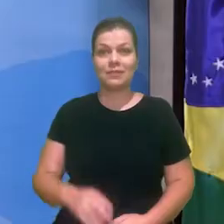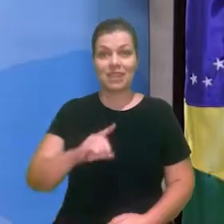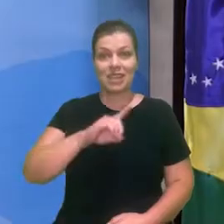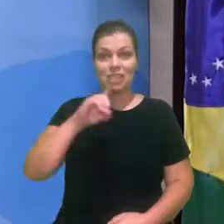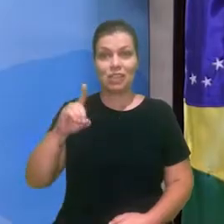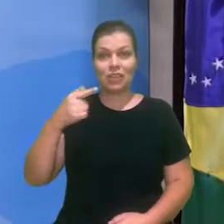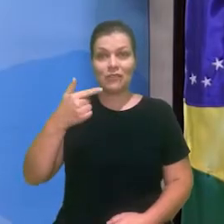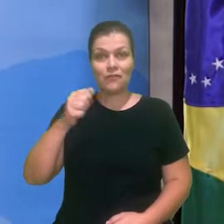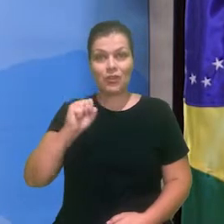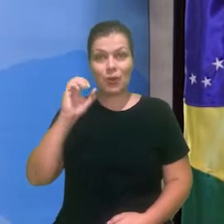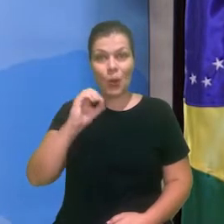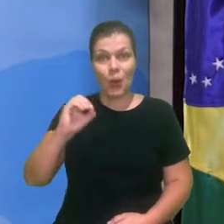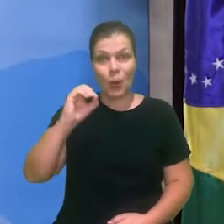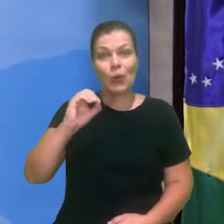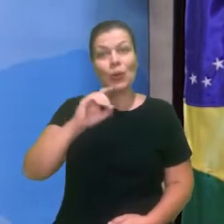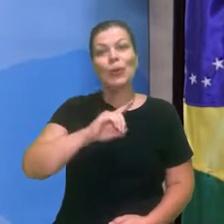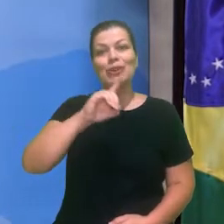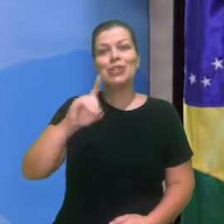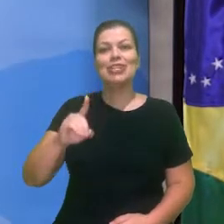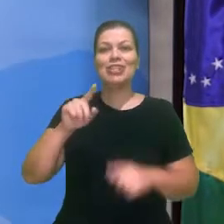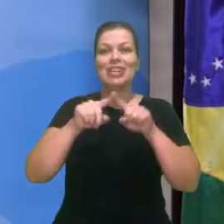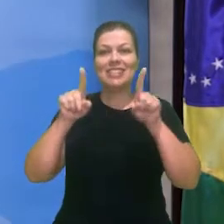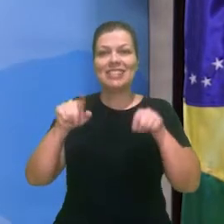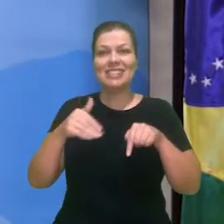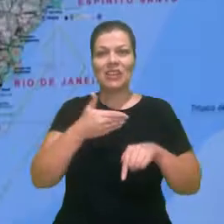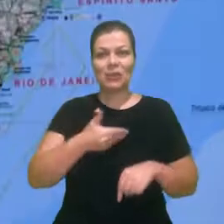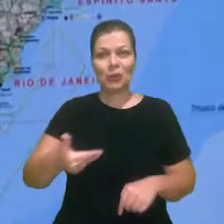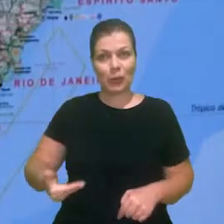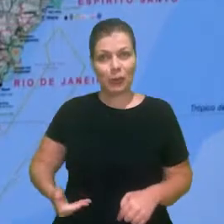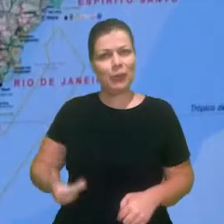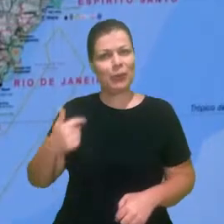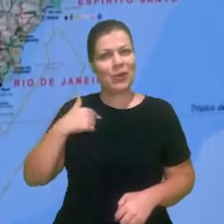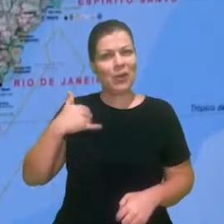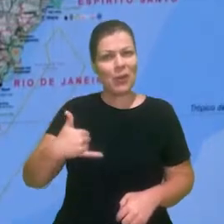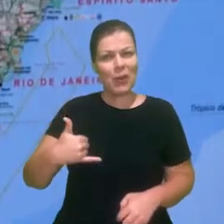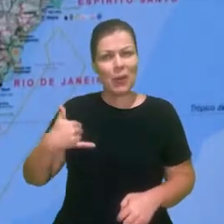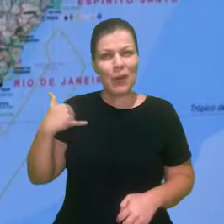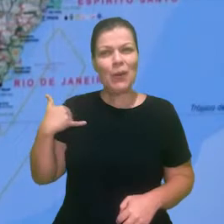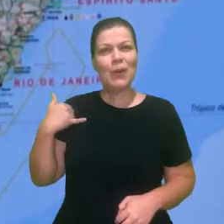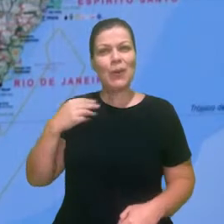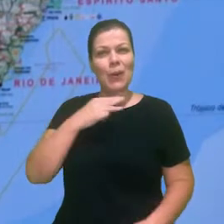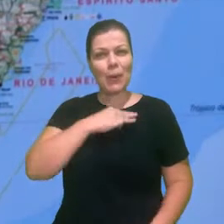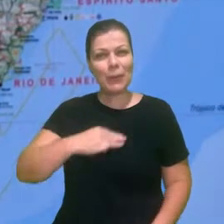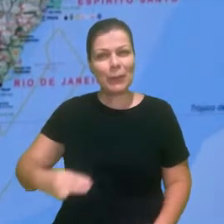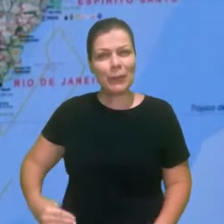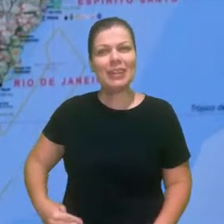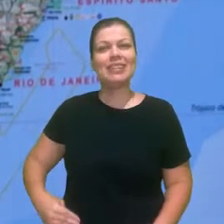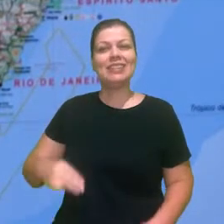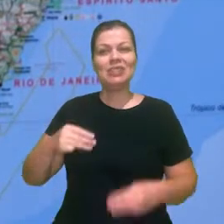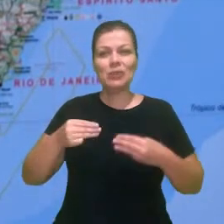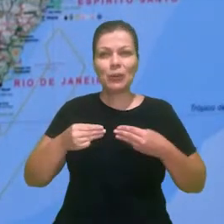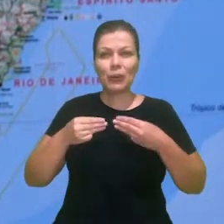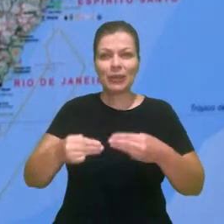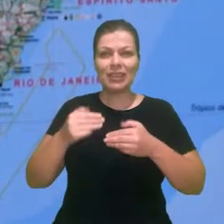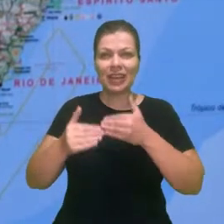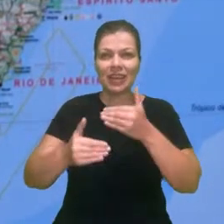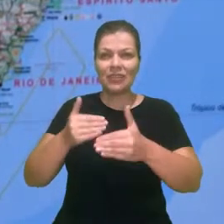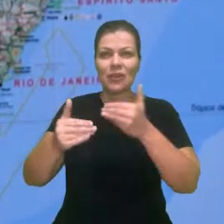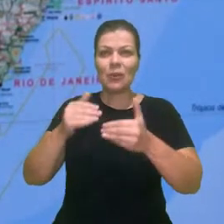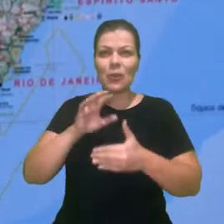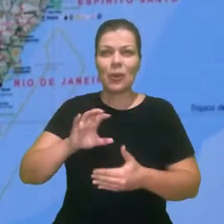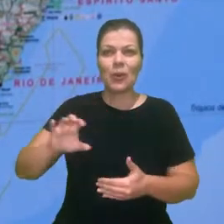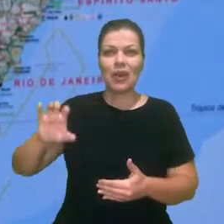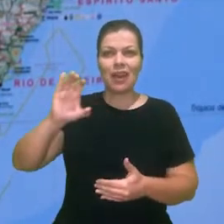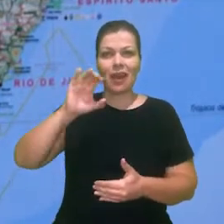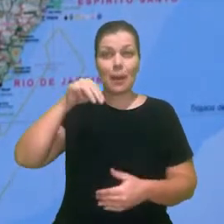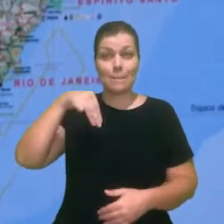Dia 28 de outubro é o dia do servidor público. Tenho tido o privilégio de ser ministro de Estado do